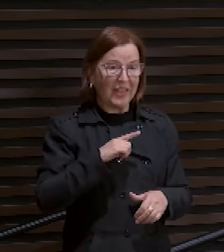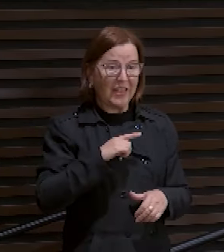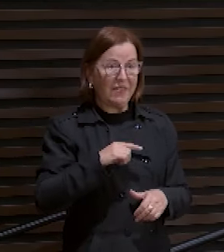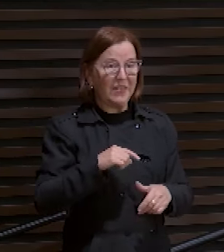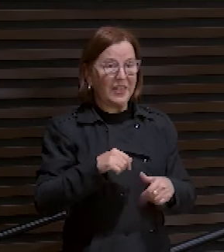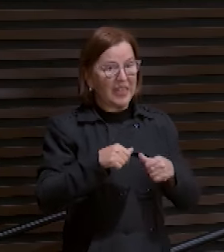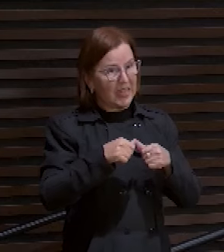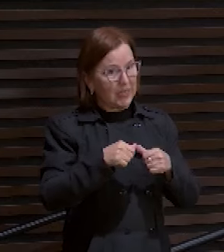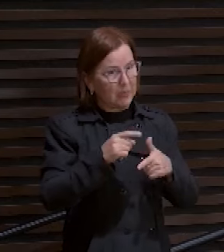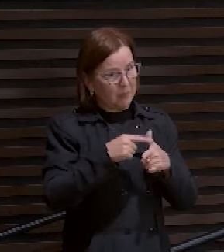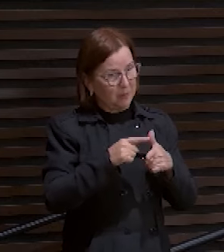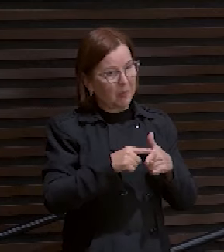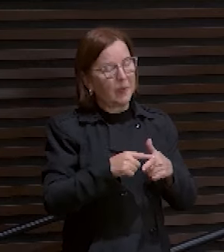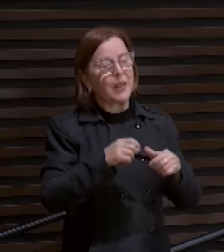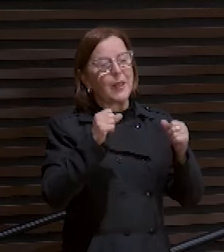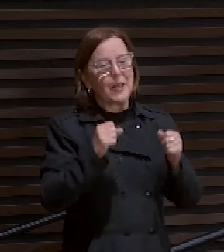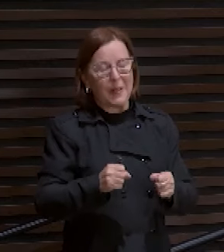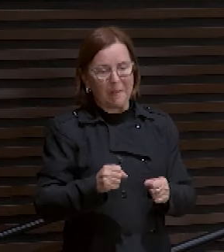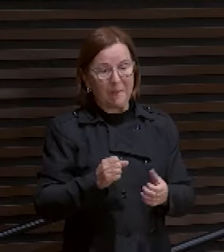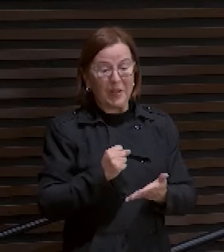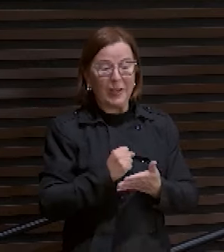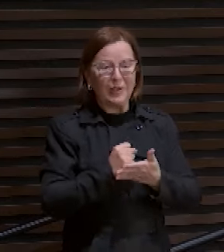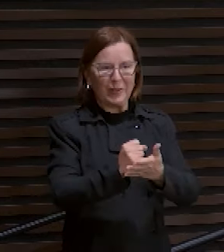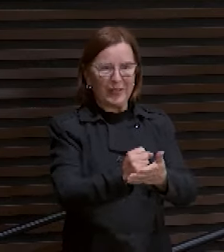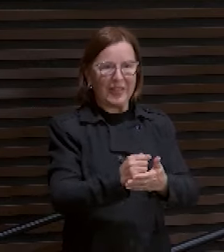ele pode socorrer os que são tentados.